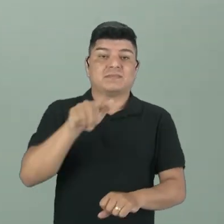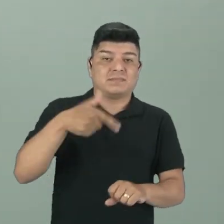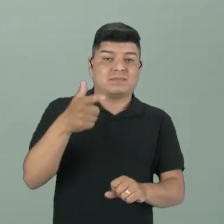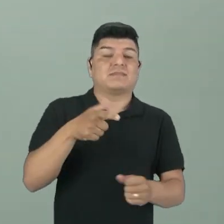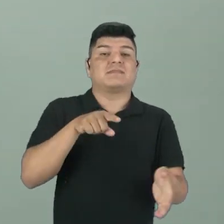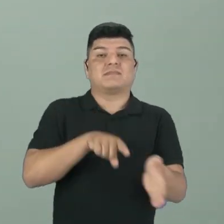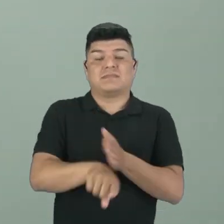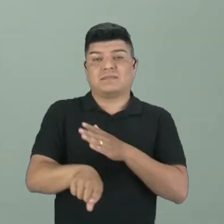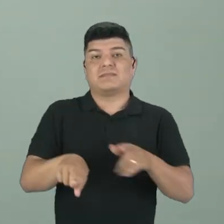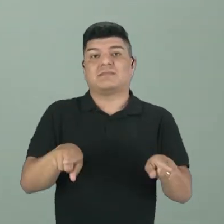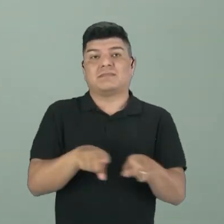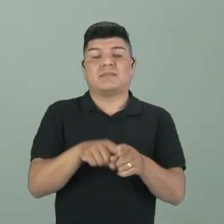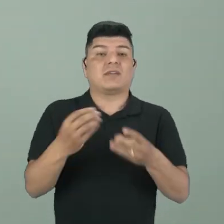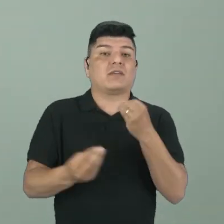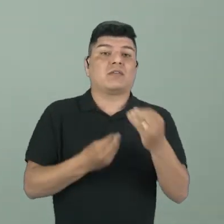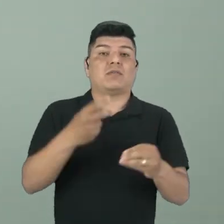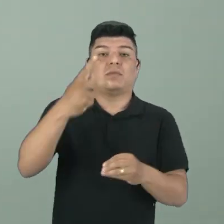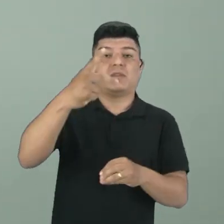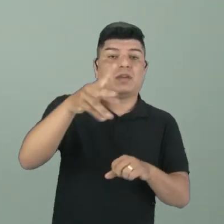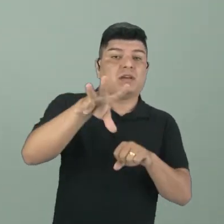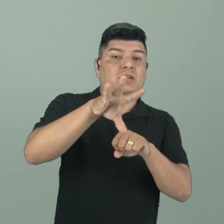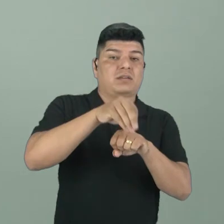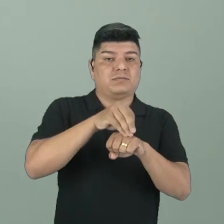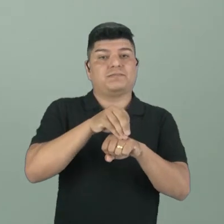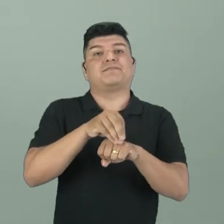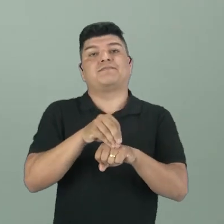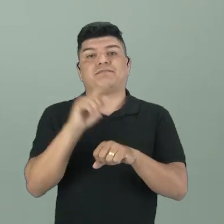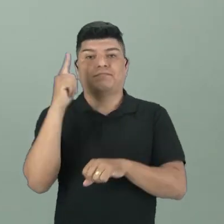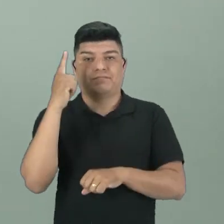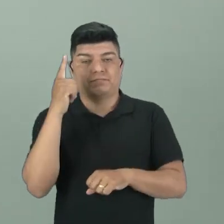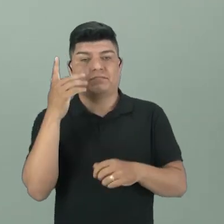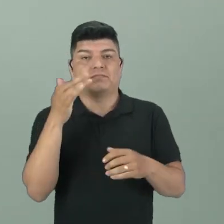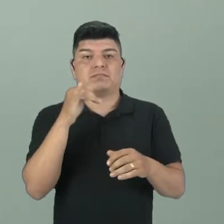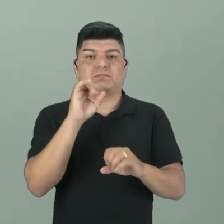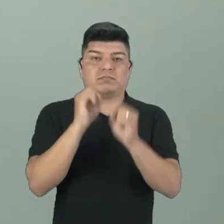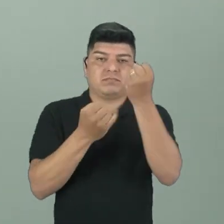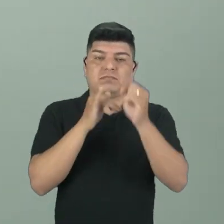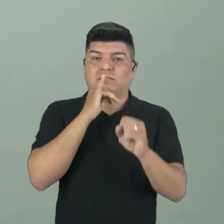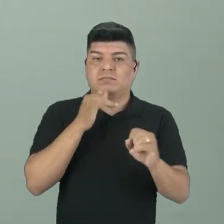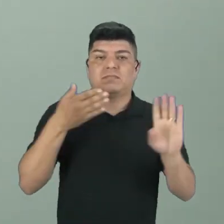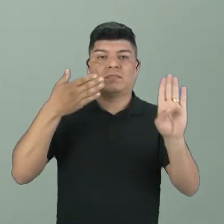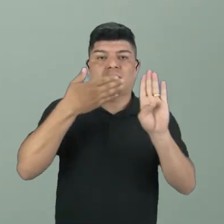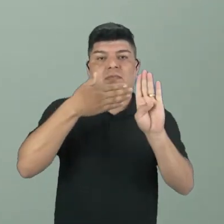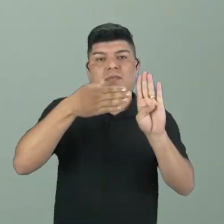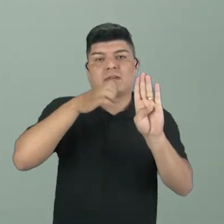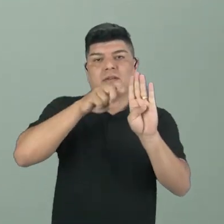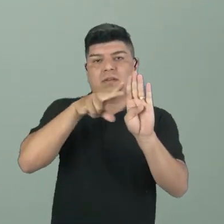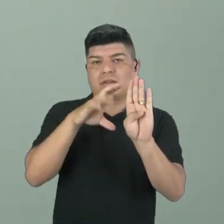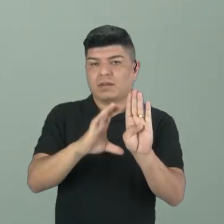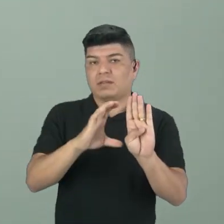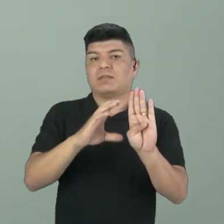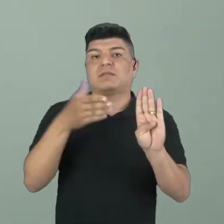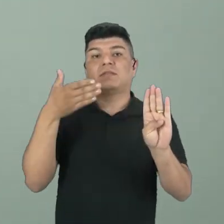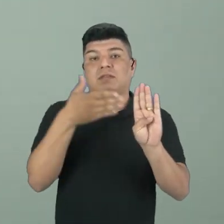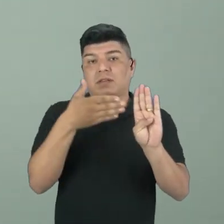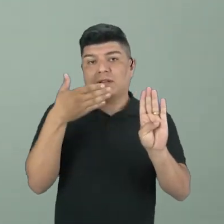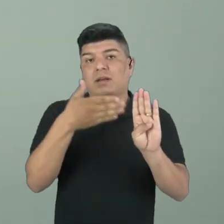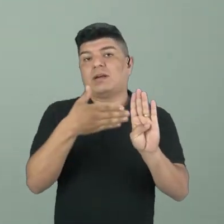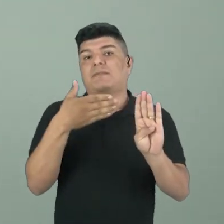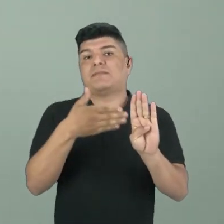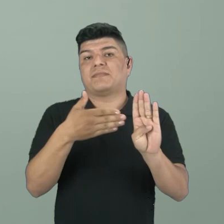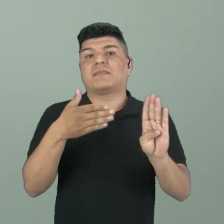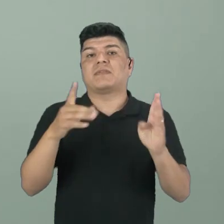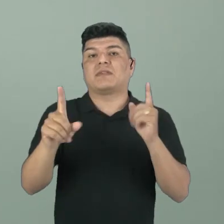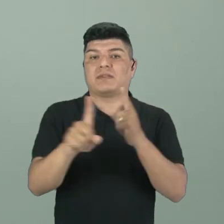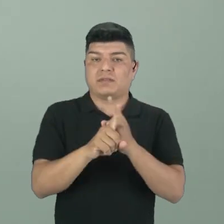questões para ver como é que está o seu conhecimento na área sobre os tipos de indústria? Entra na plataforma Eduque, você vai encontrar a aula de hoje